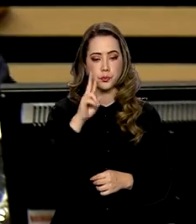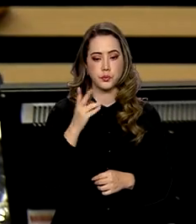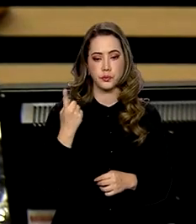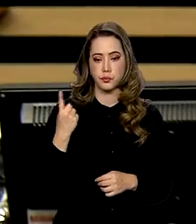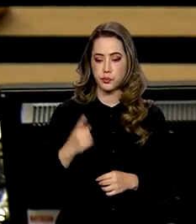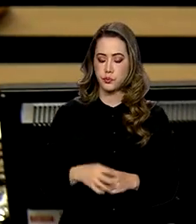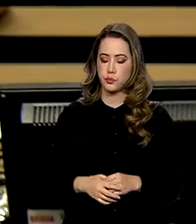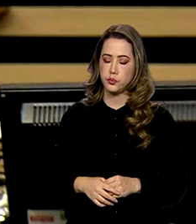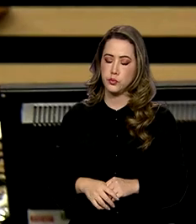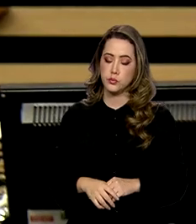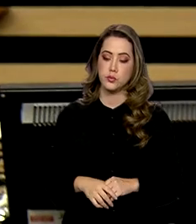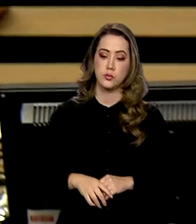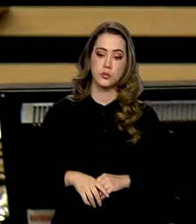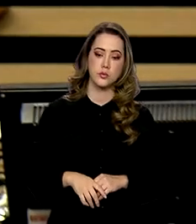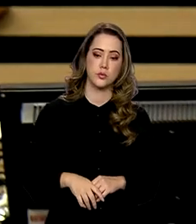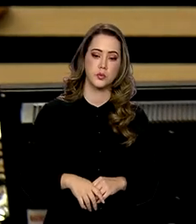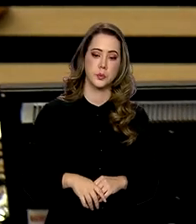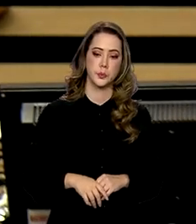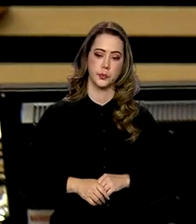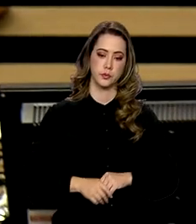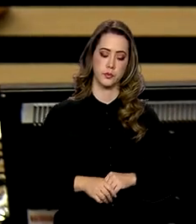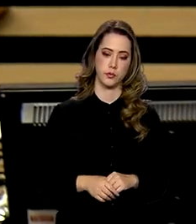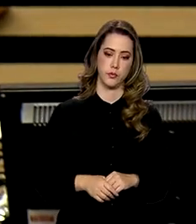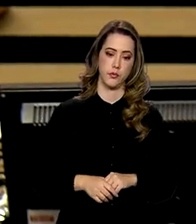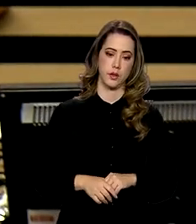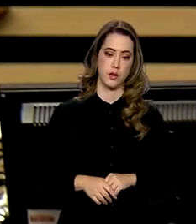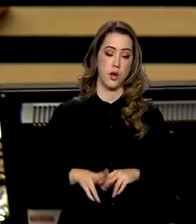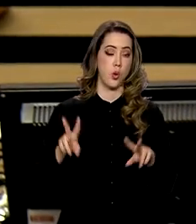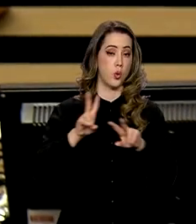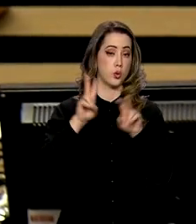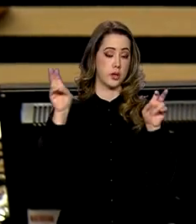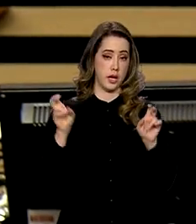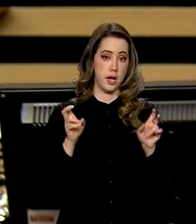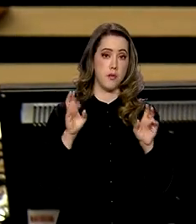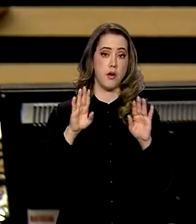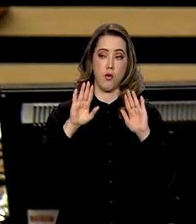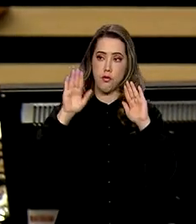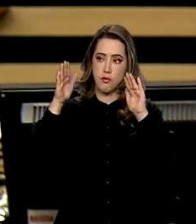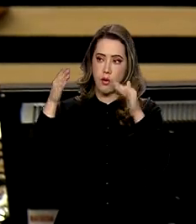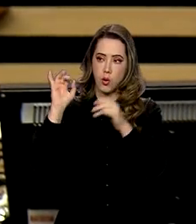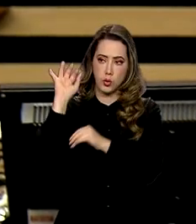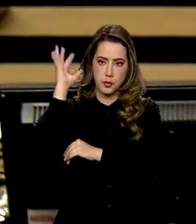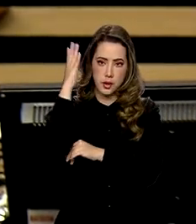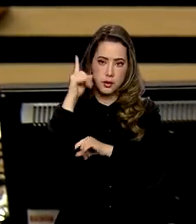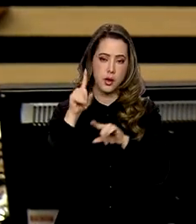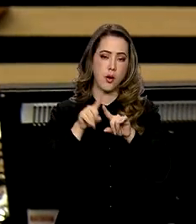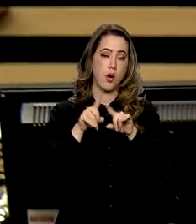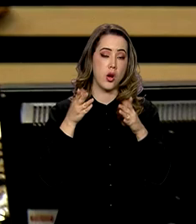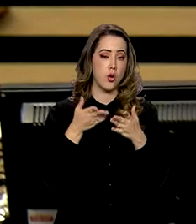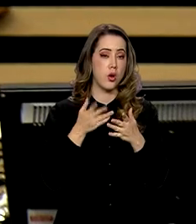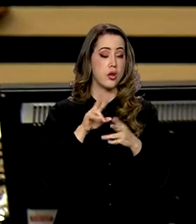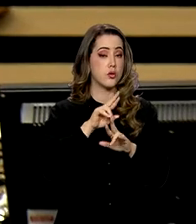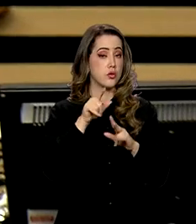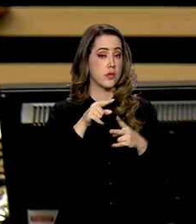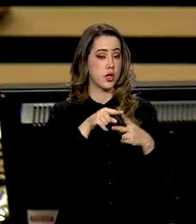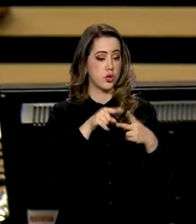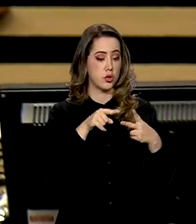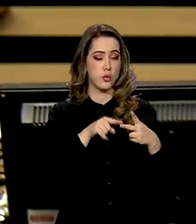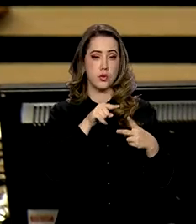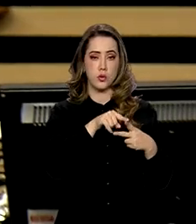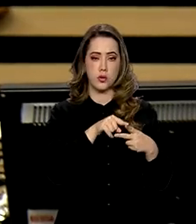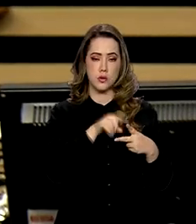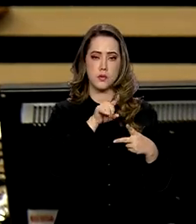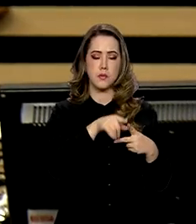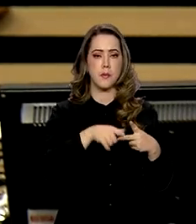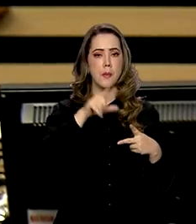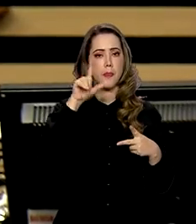Além da pegada ambiental, a grande diferença é que PAC 1 e 2, o carro-chefe do investimento, era